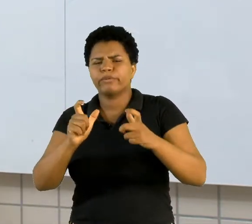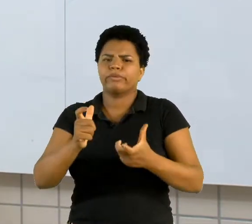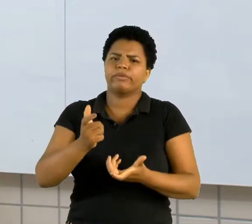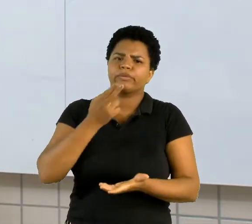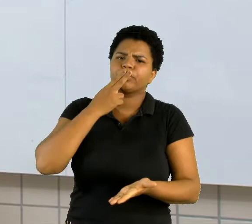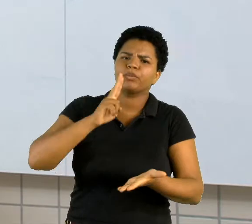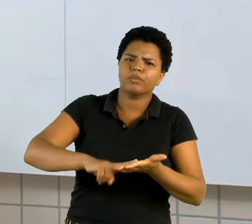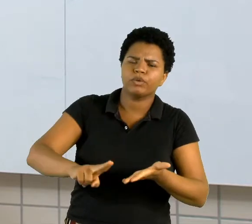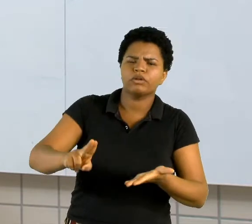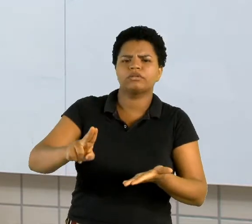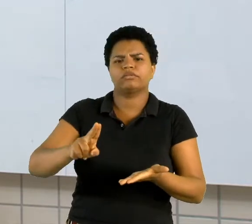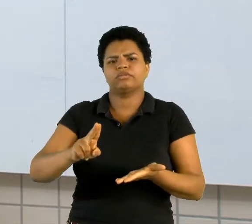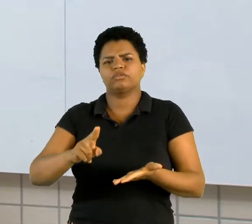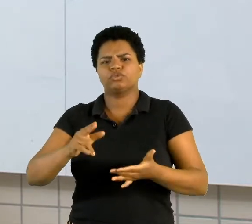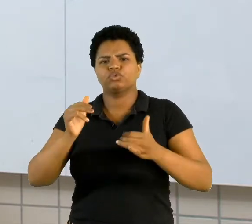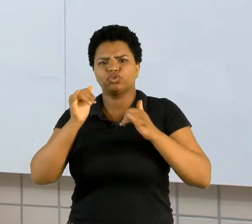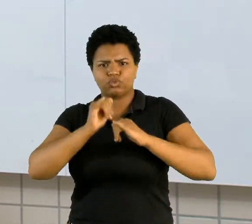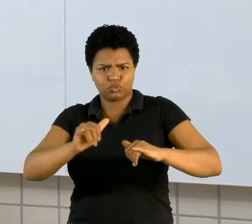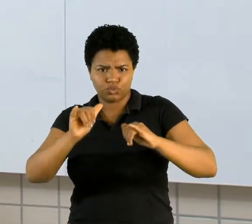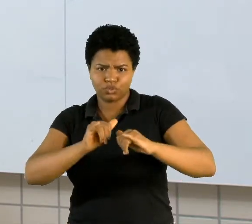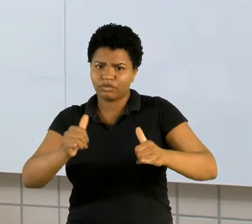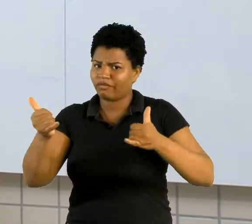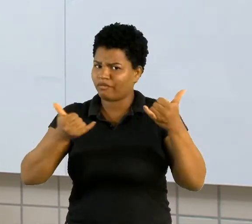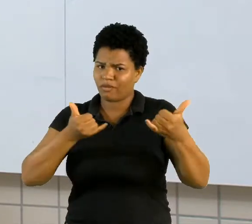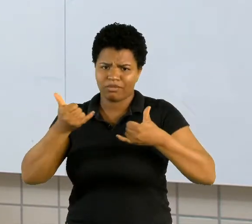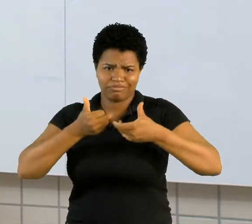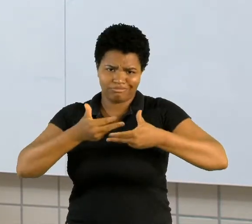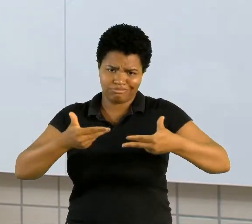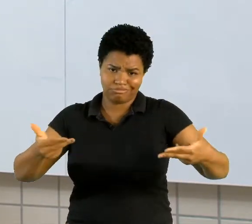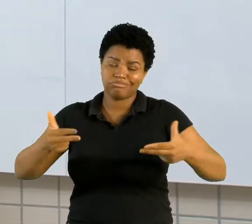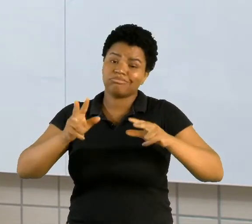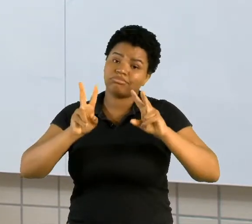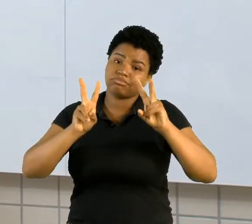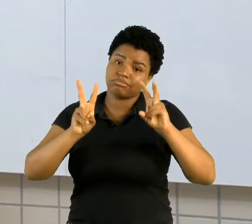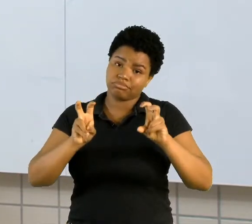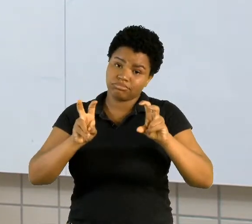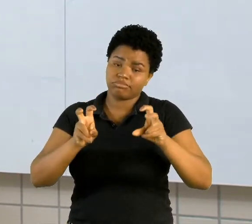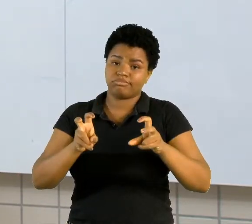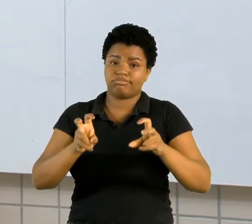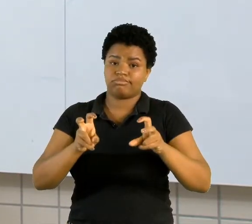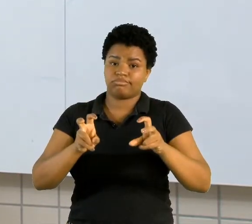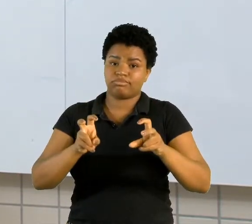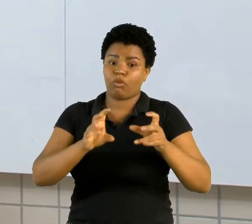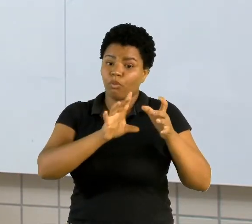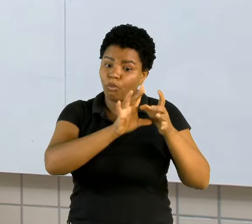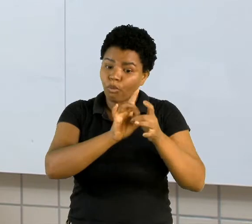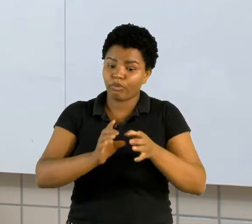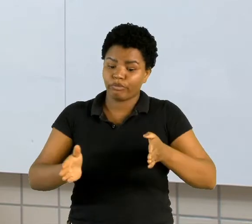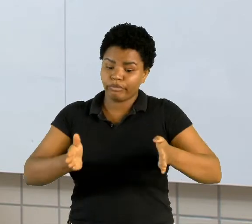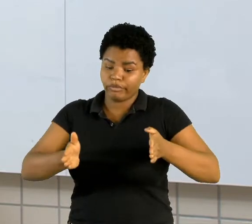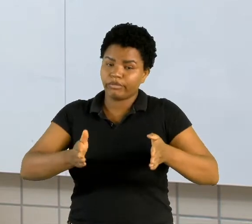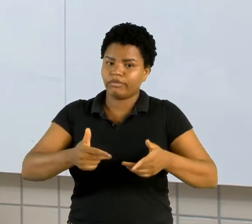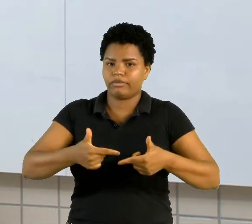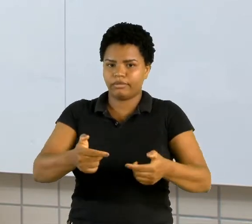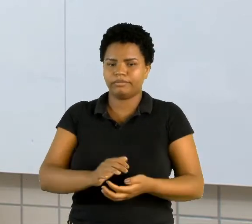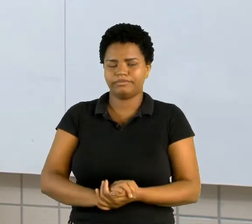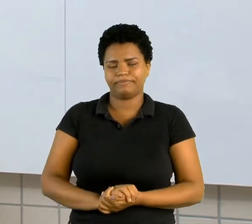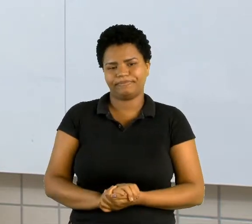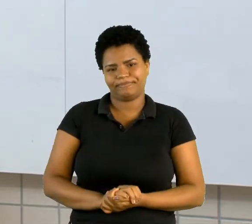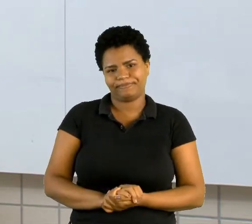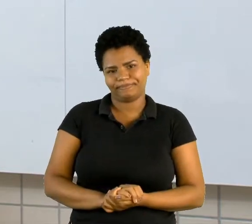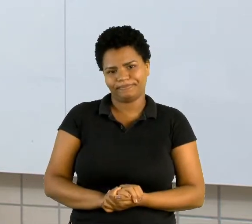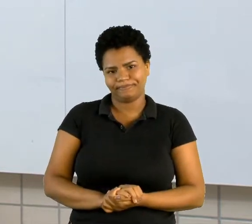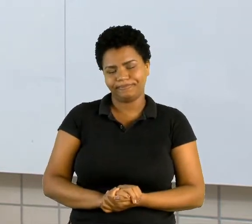cartas, muitas notícias, muitas informações sobre esse contexto, essa fase da guerra. Os